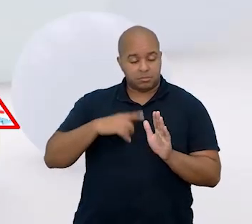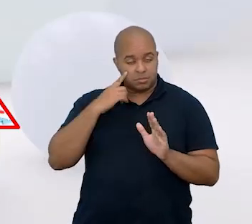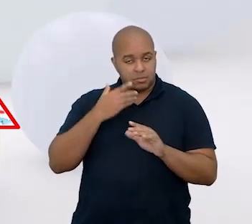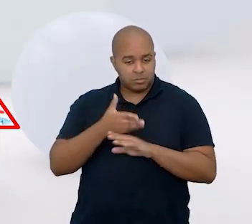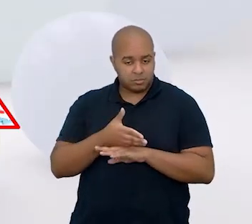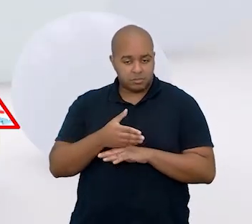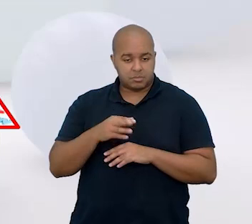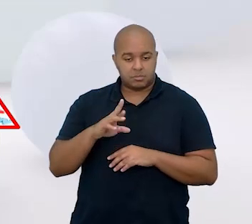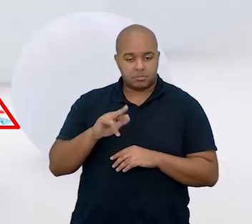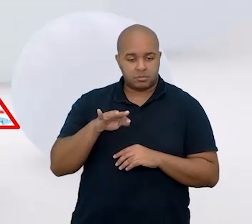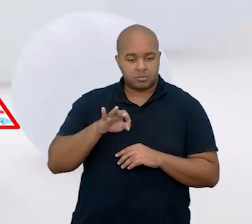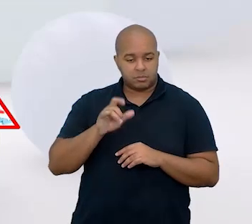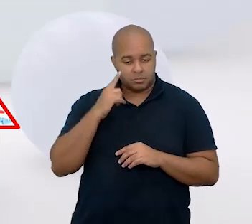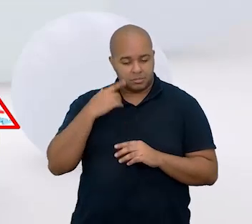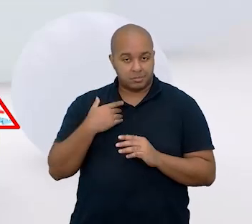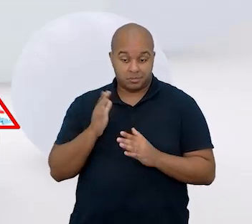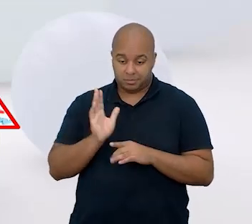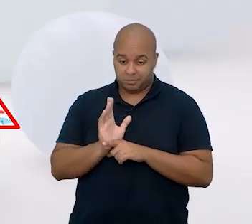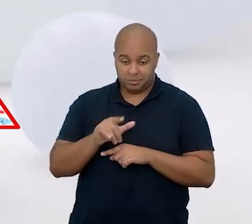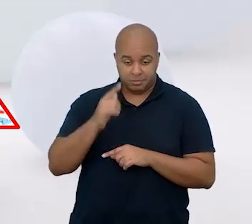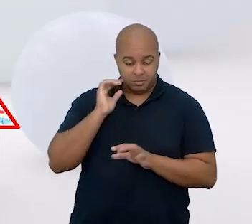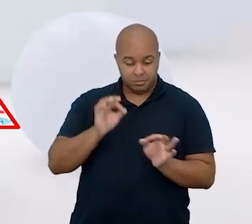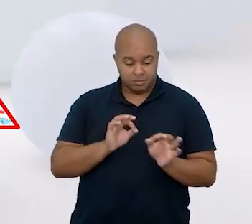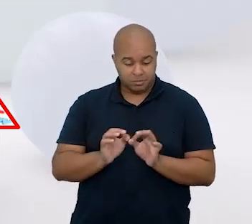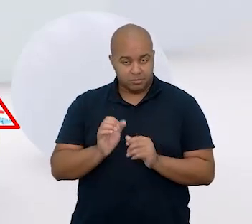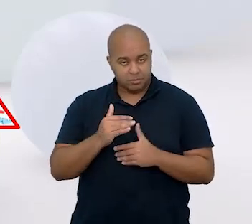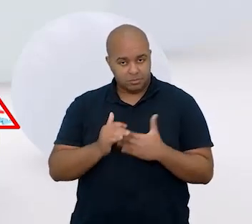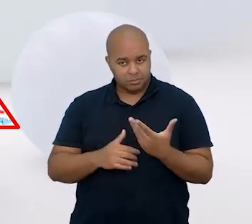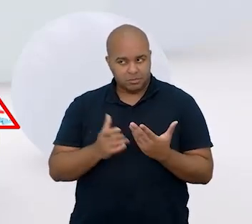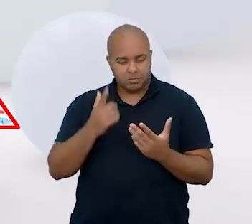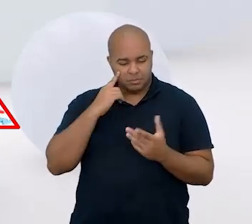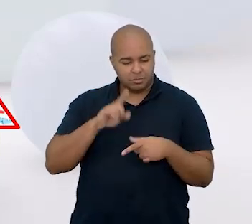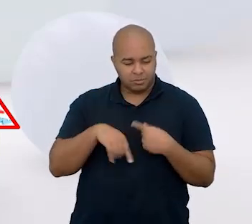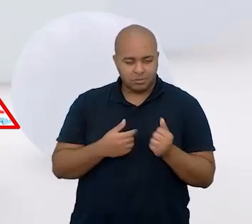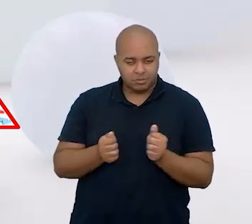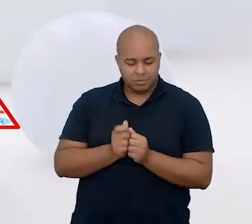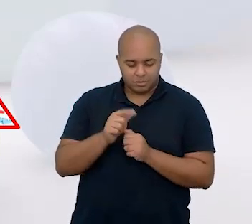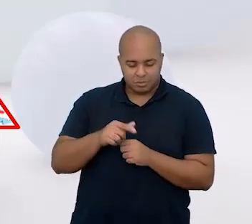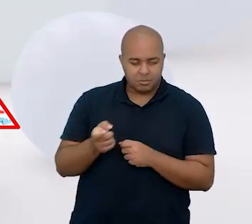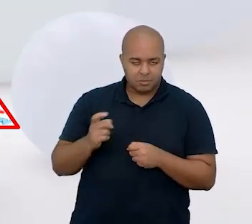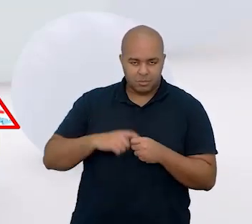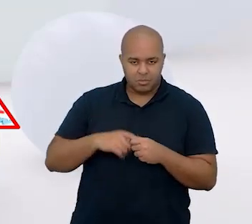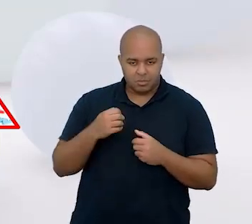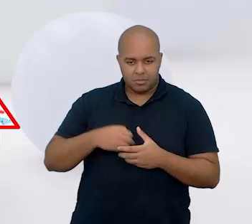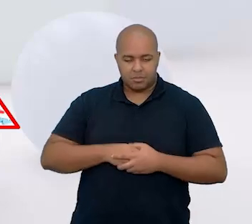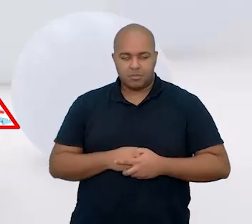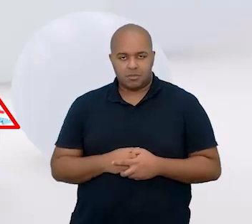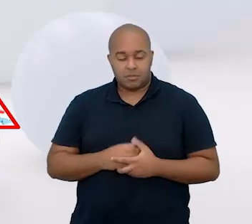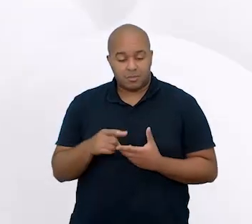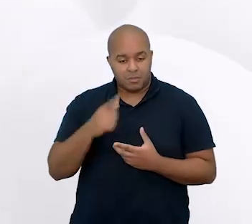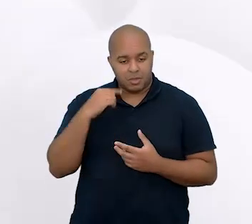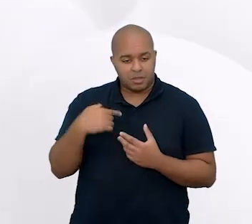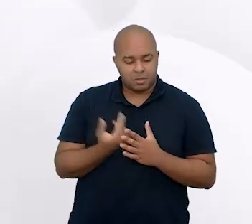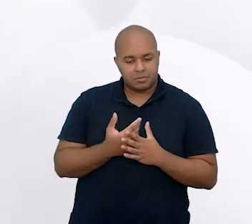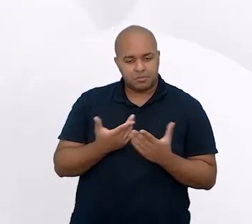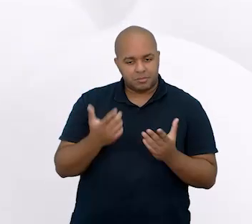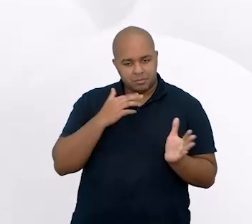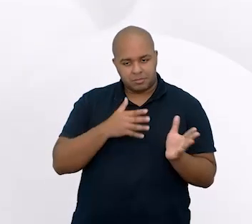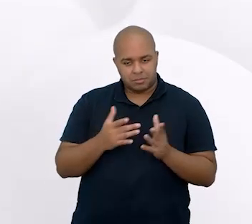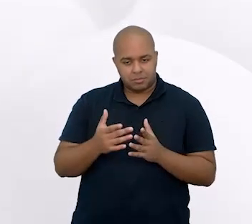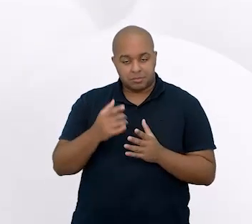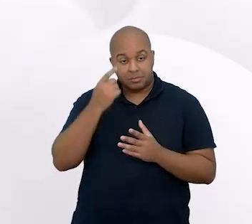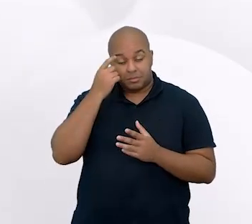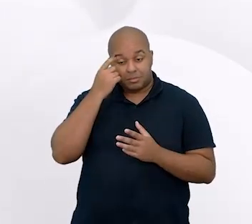participação do Rafa, que contribuiu com a gente nessa discussão. Sim, já já estará conosco de volta. Isso, então pode passar aí para eles